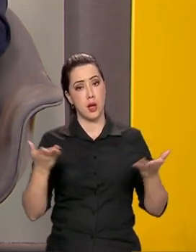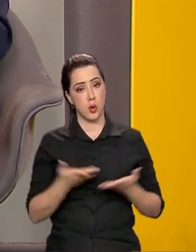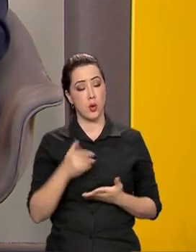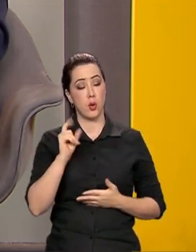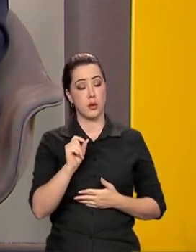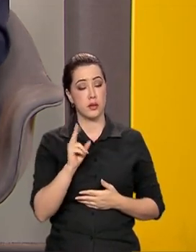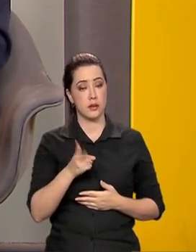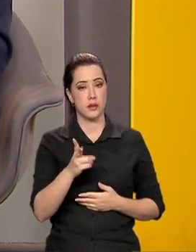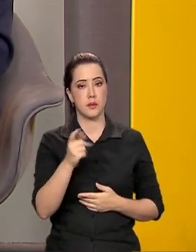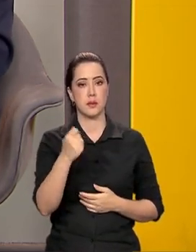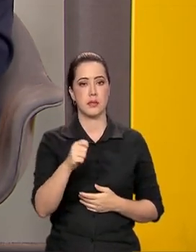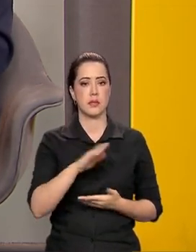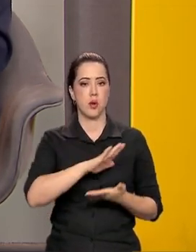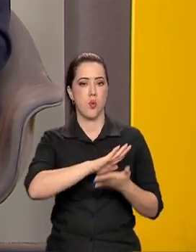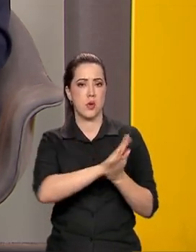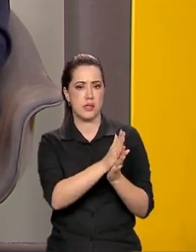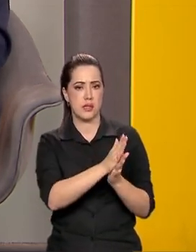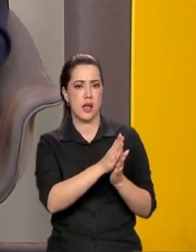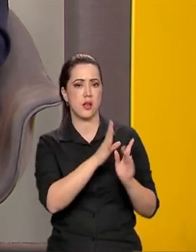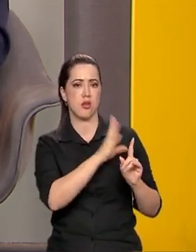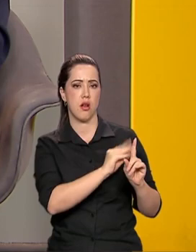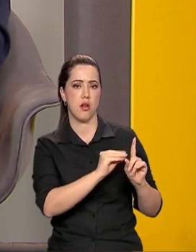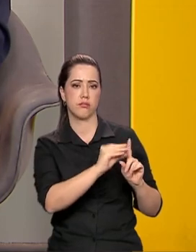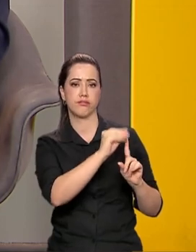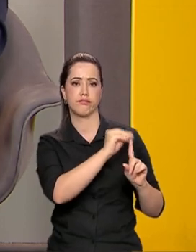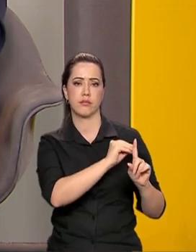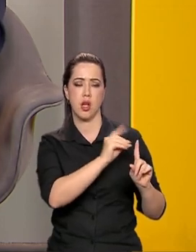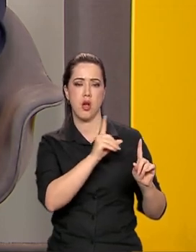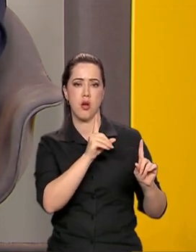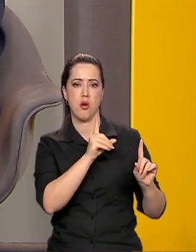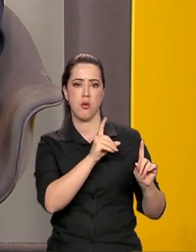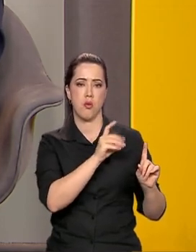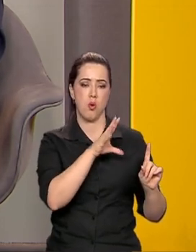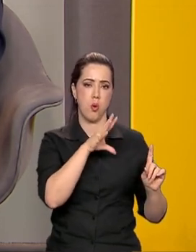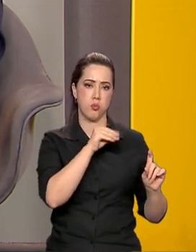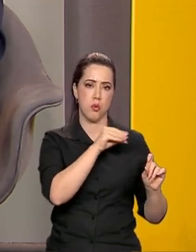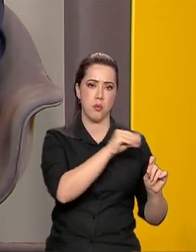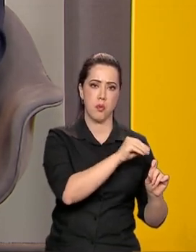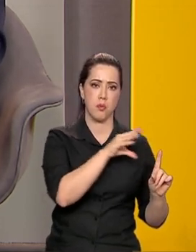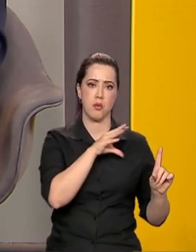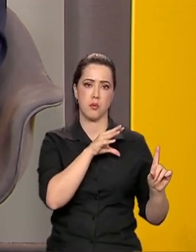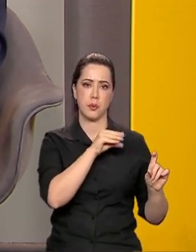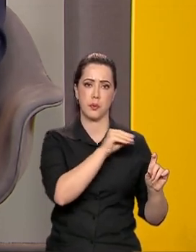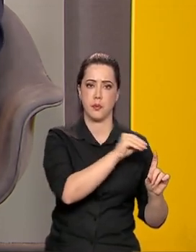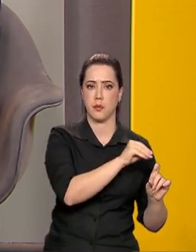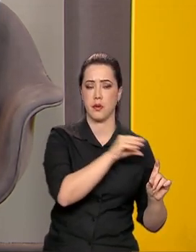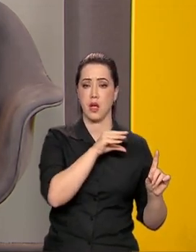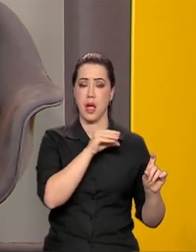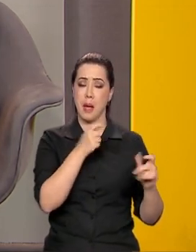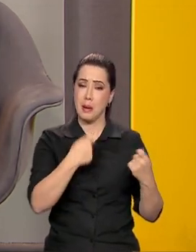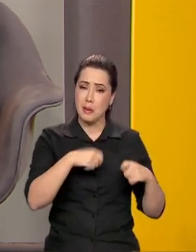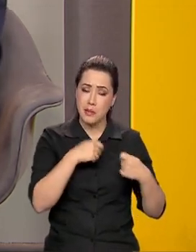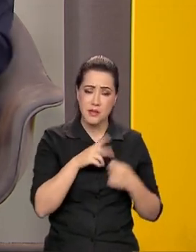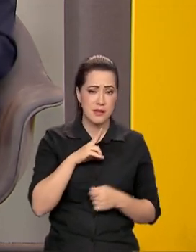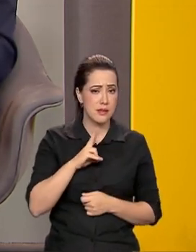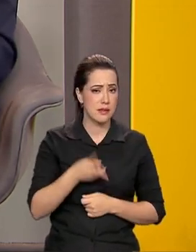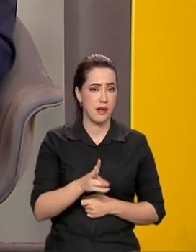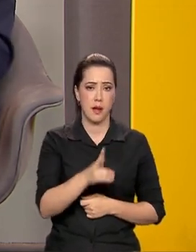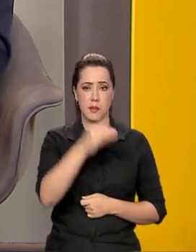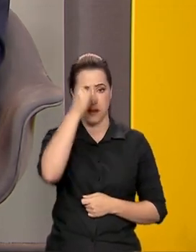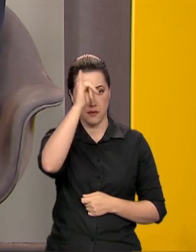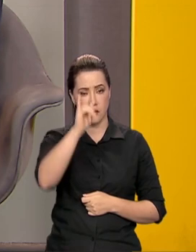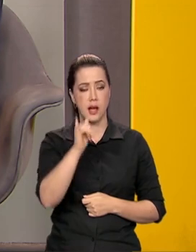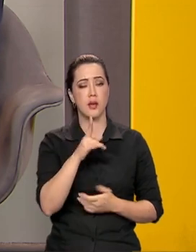assédio e a discriminação, que são atos muito graves e precisam ser combatidos em todos os ambientes, inclusive nas repartições